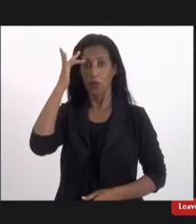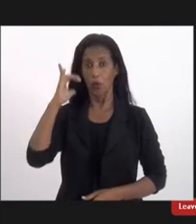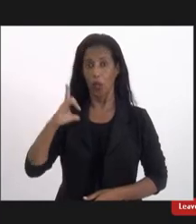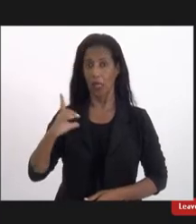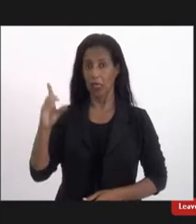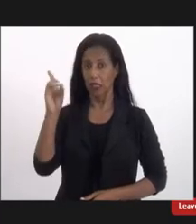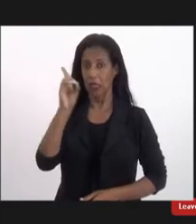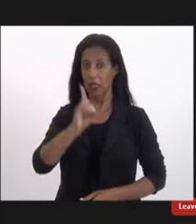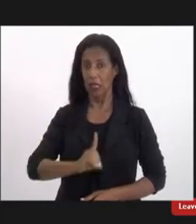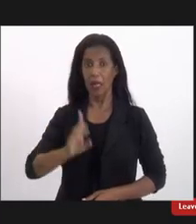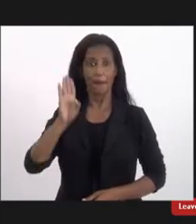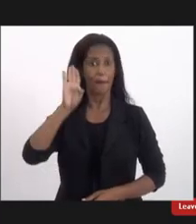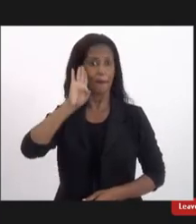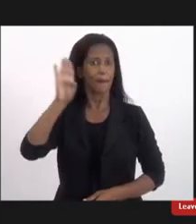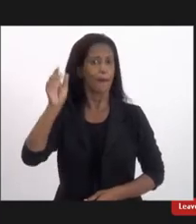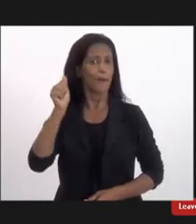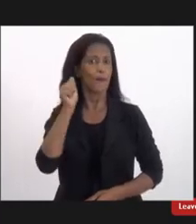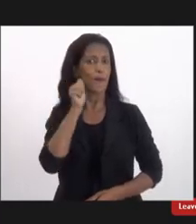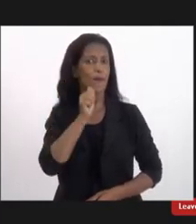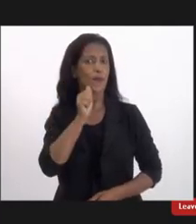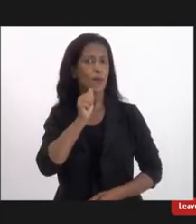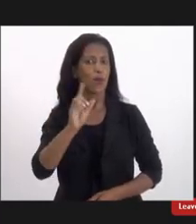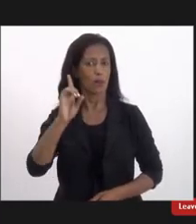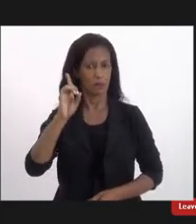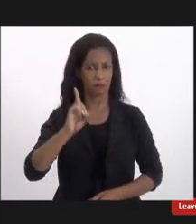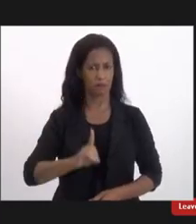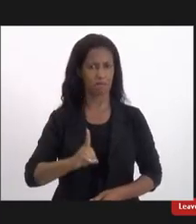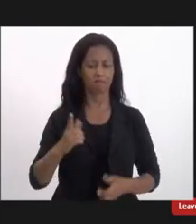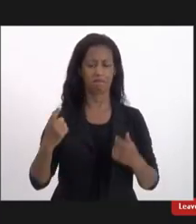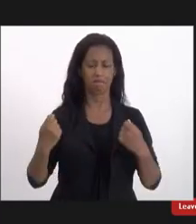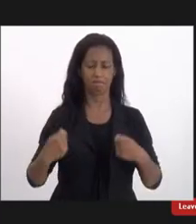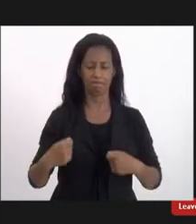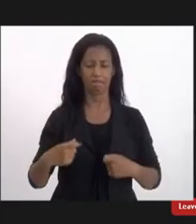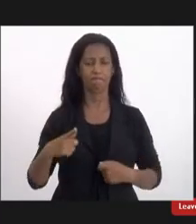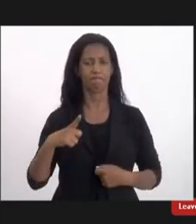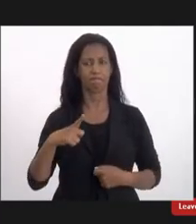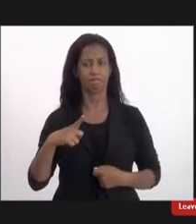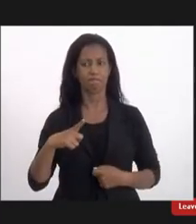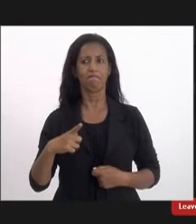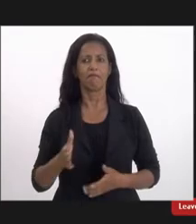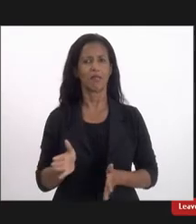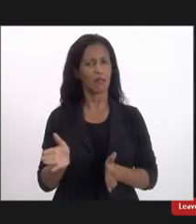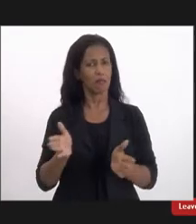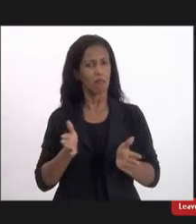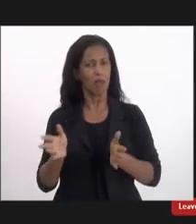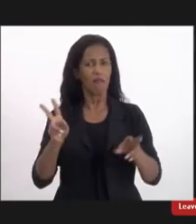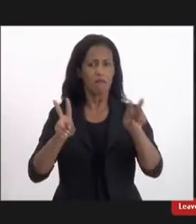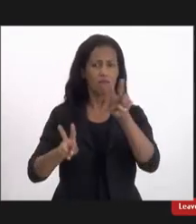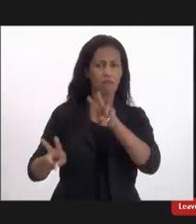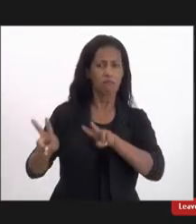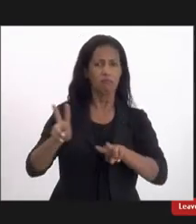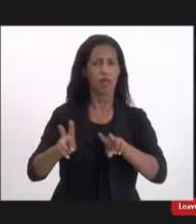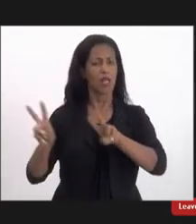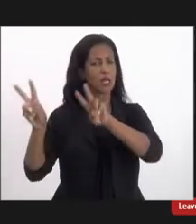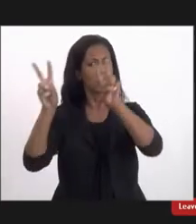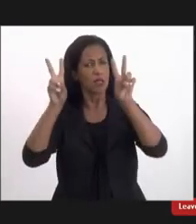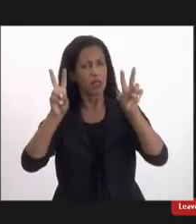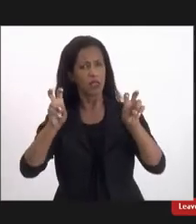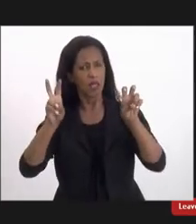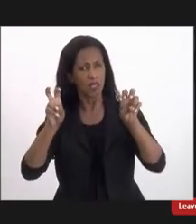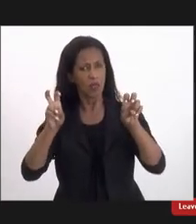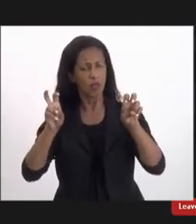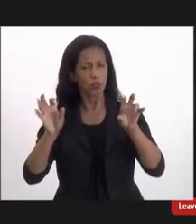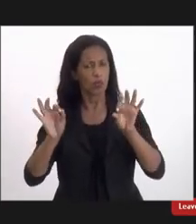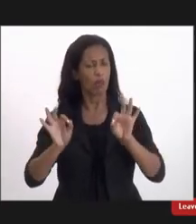principalmente a mulher com deficiência tem que ter mais visibilidade esse assunto é um assunto de